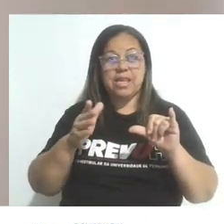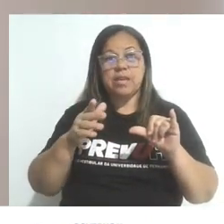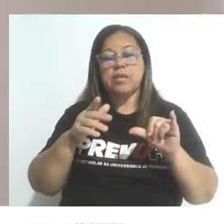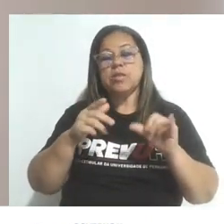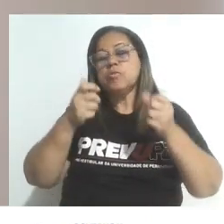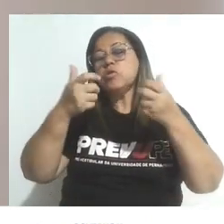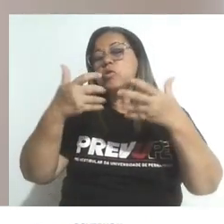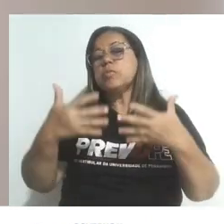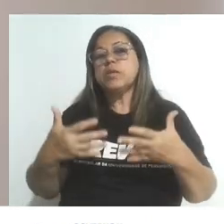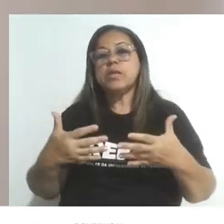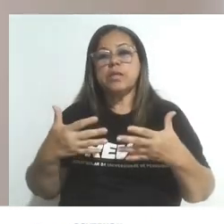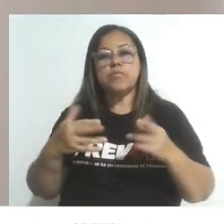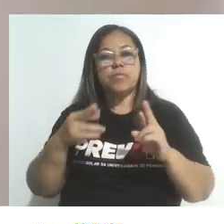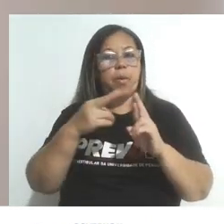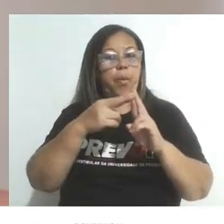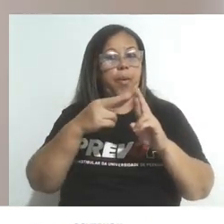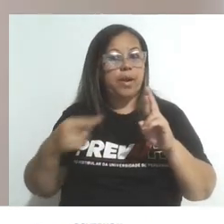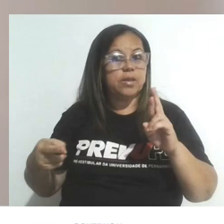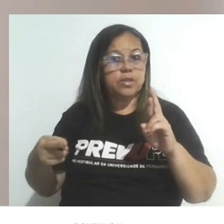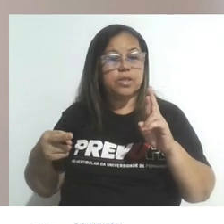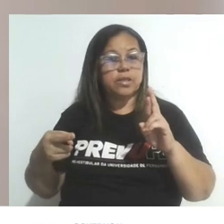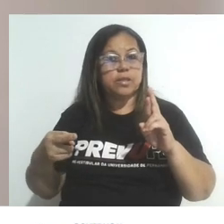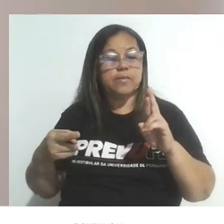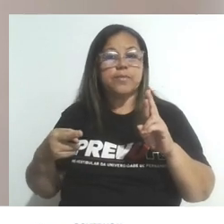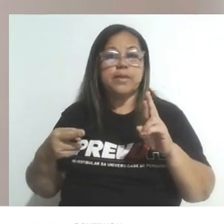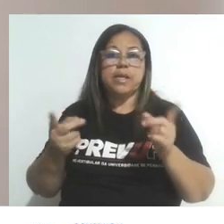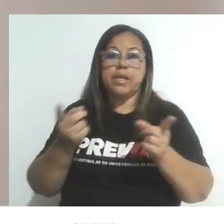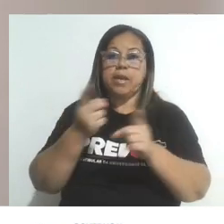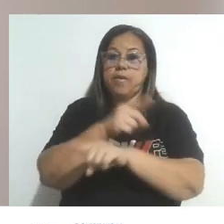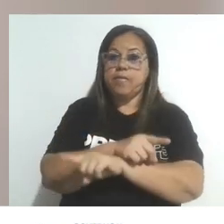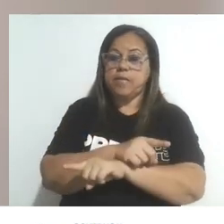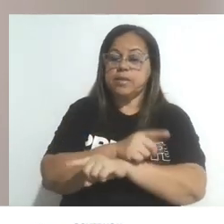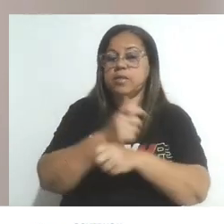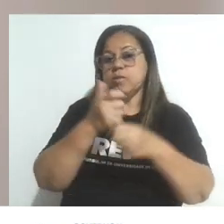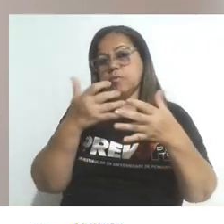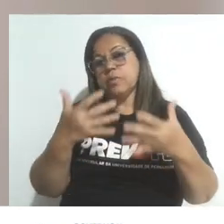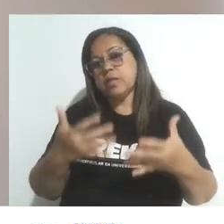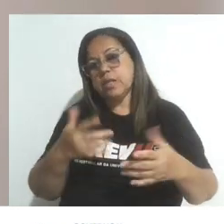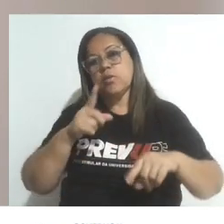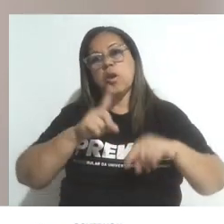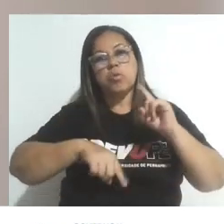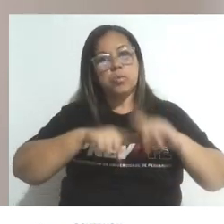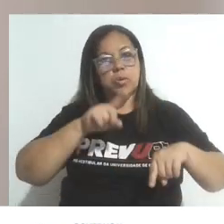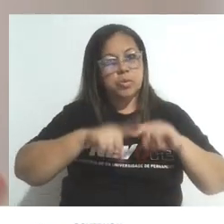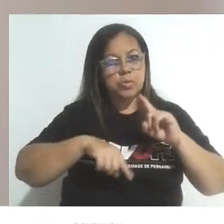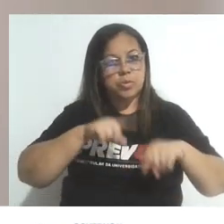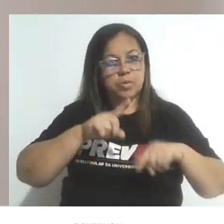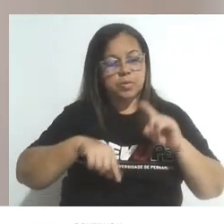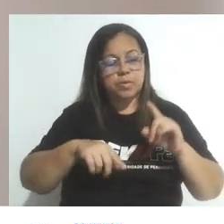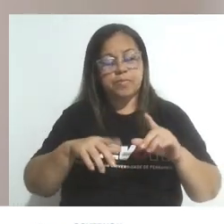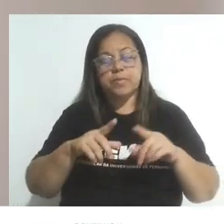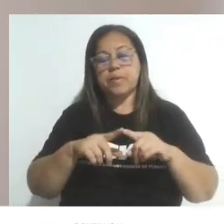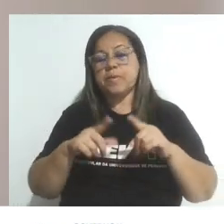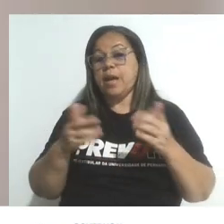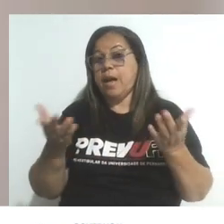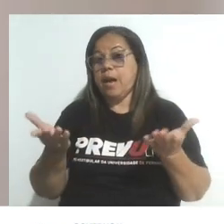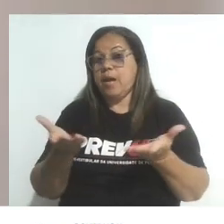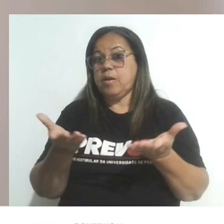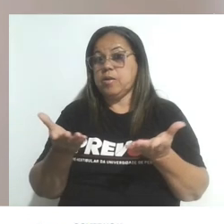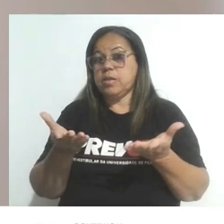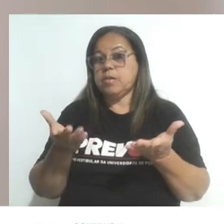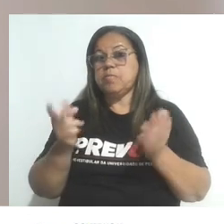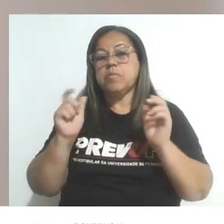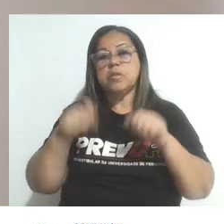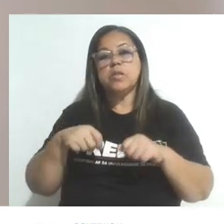nos referindo aos reagentes. E na reação inversa, obviamente, aos produtos. Agora, nós já